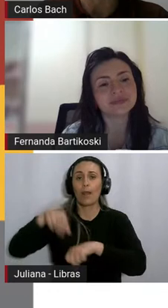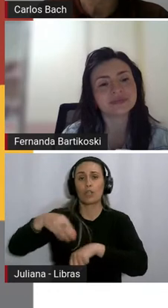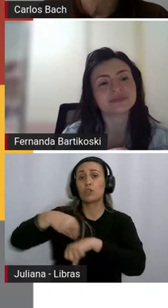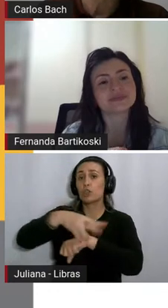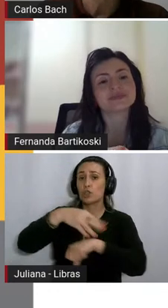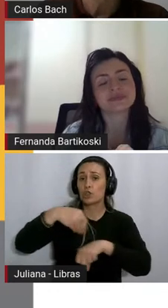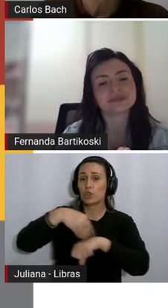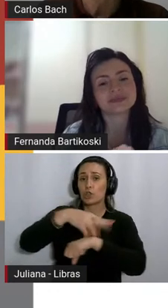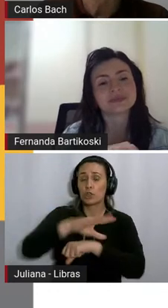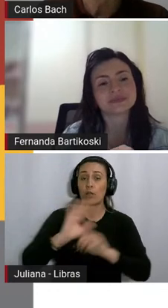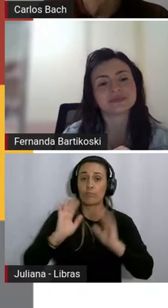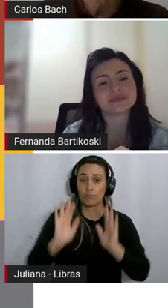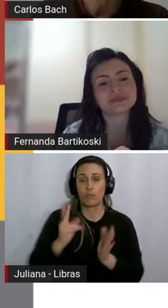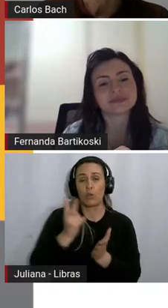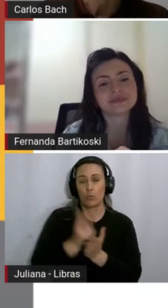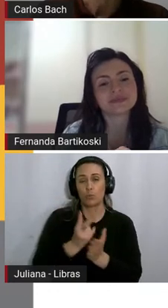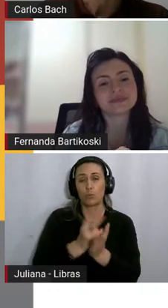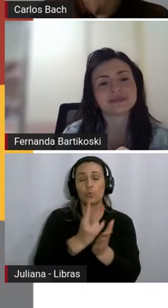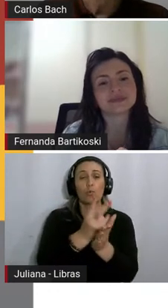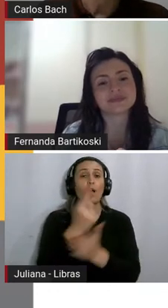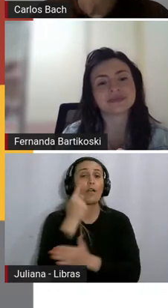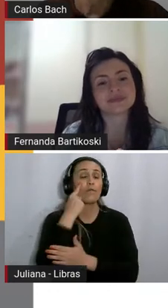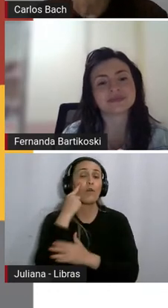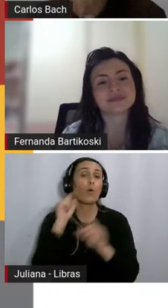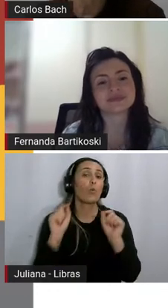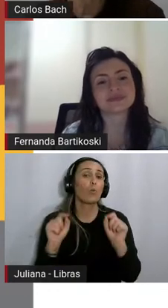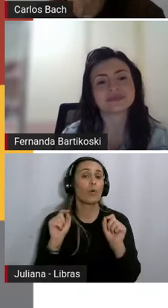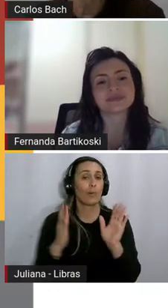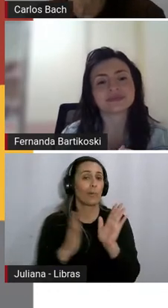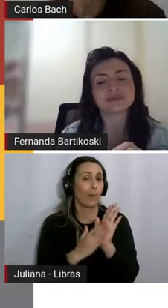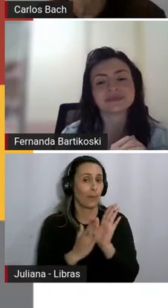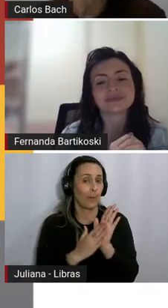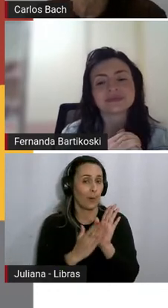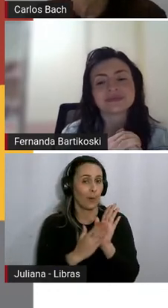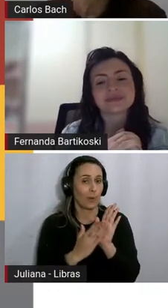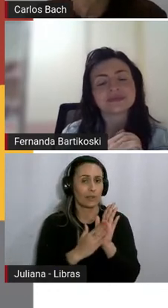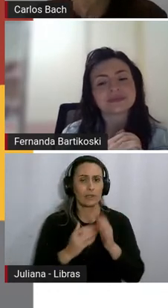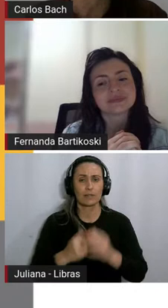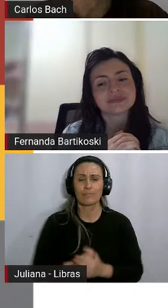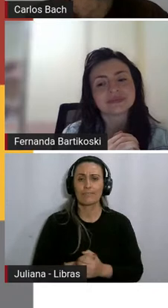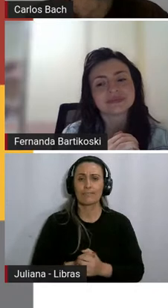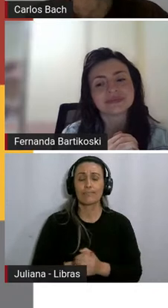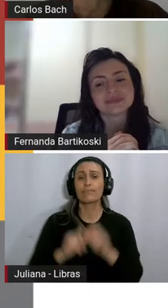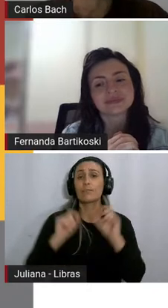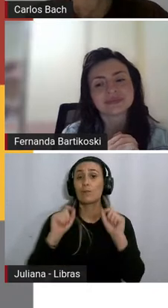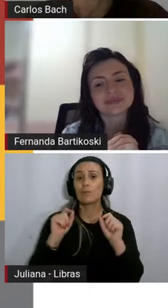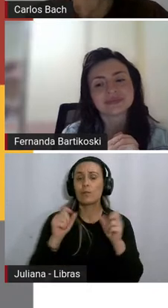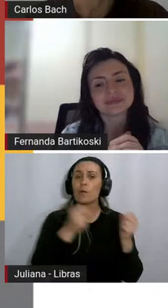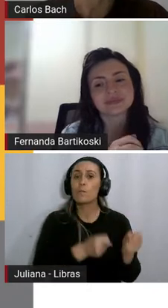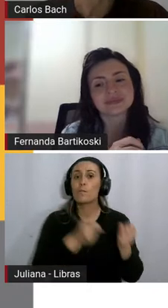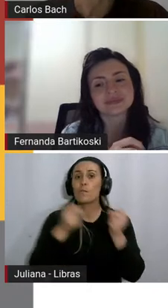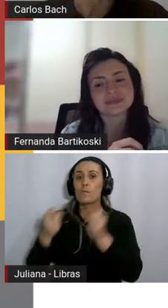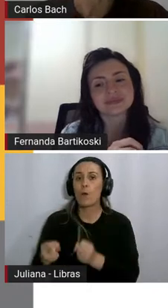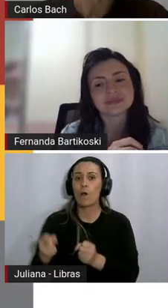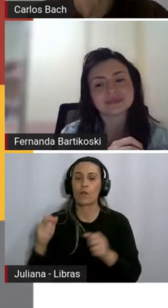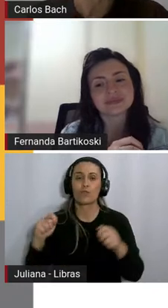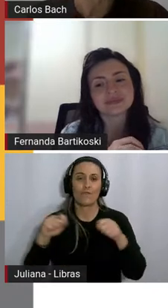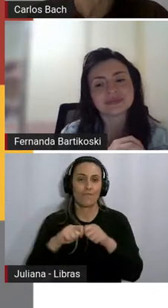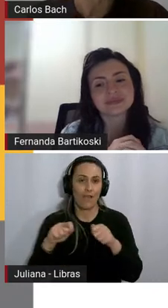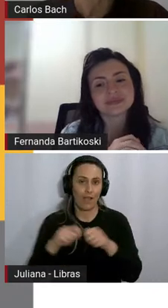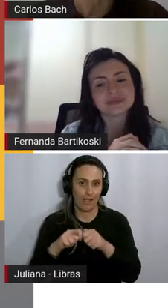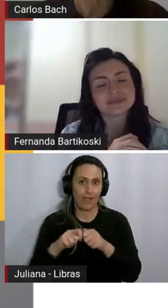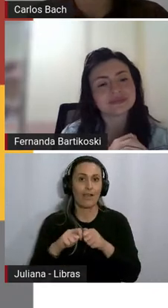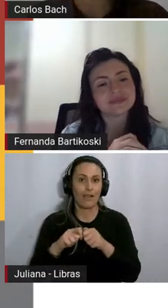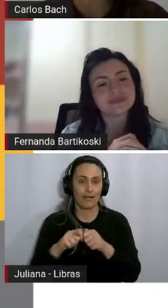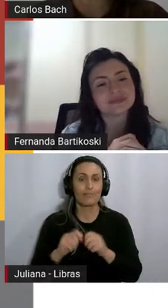seguir aí que a gente vai ver o que se propõe então que questões se poderiam fazer e a gente está